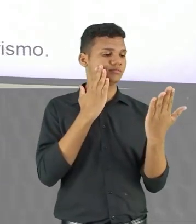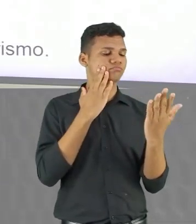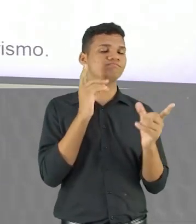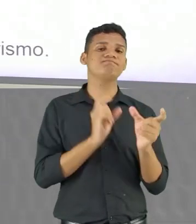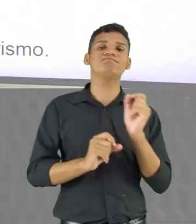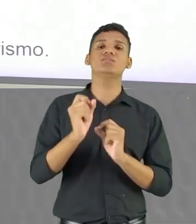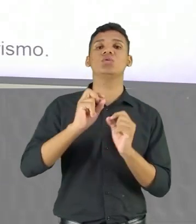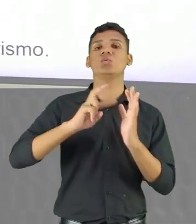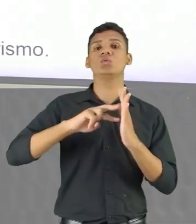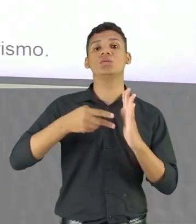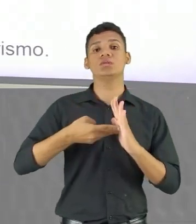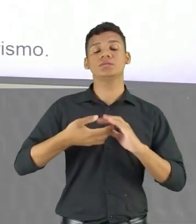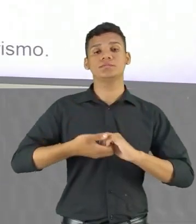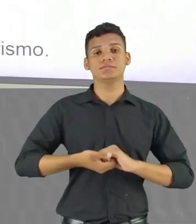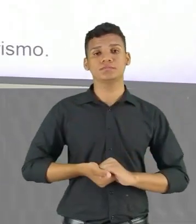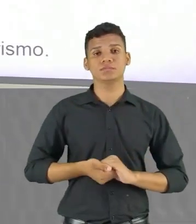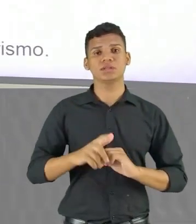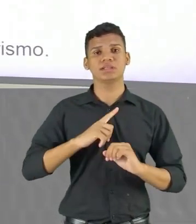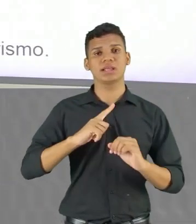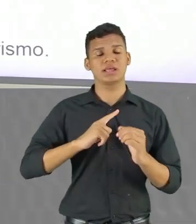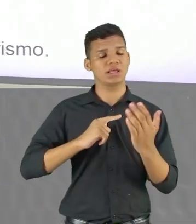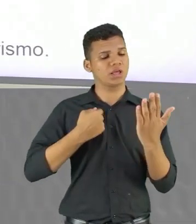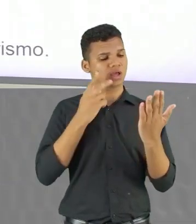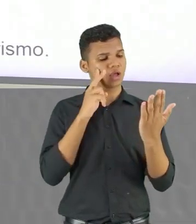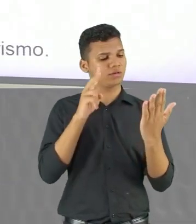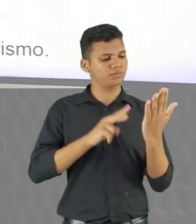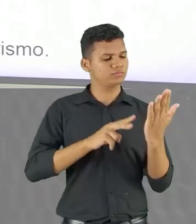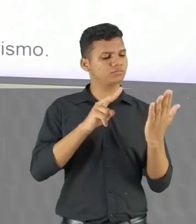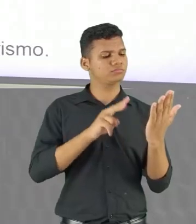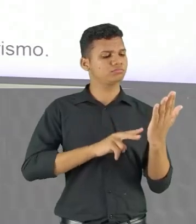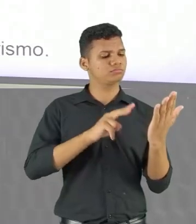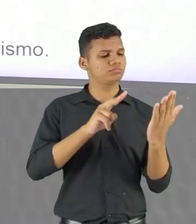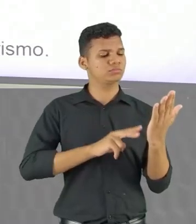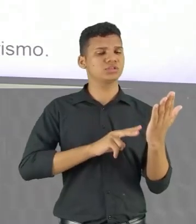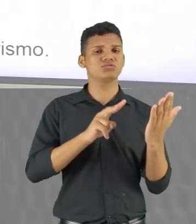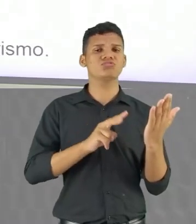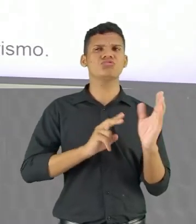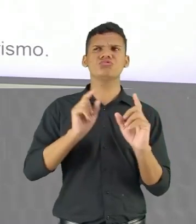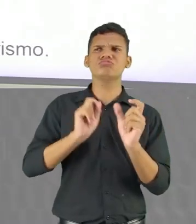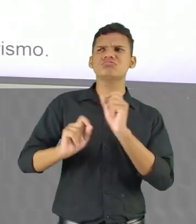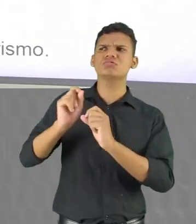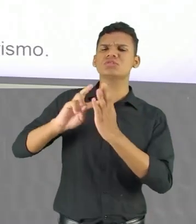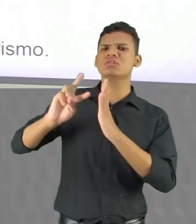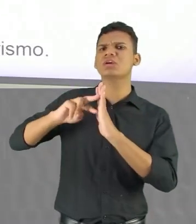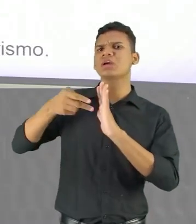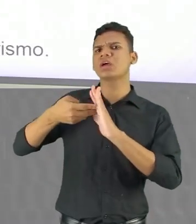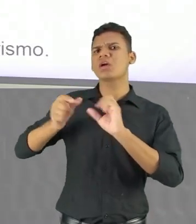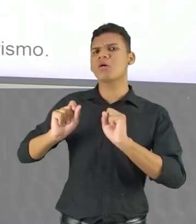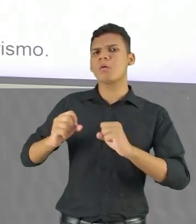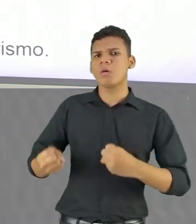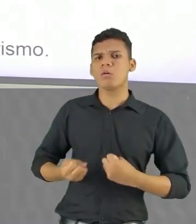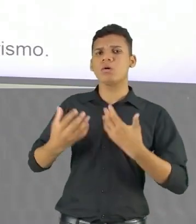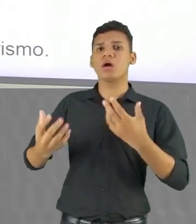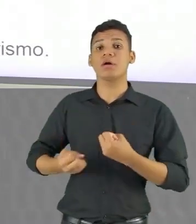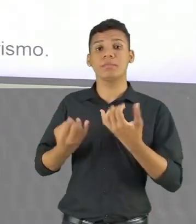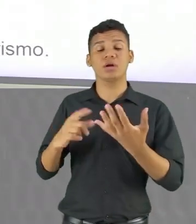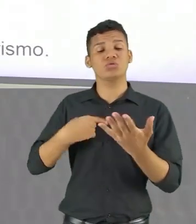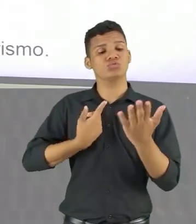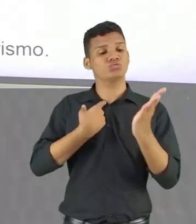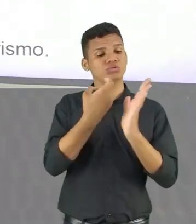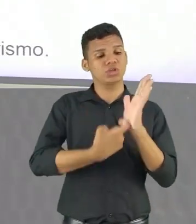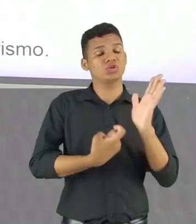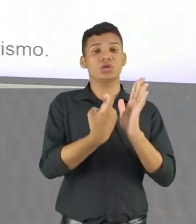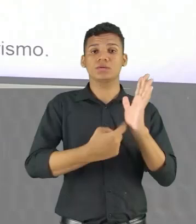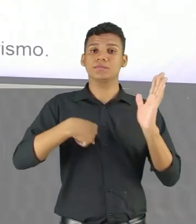com base nessa leitura, o que é expresso pelo poema desse texto que a gente leu.